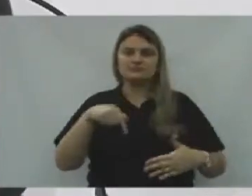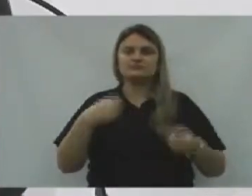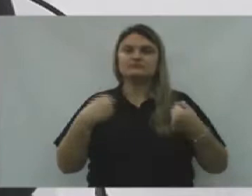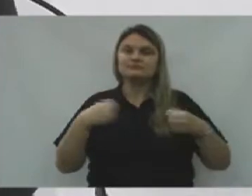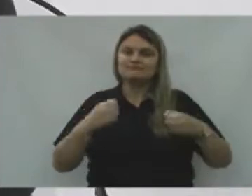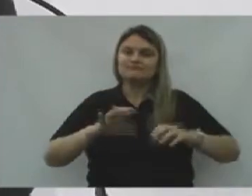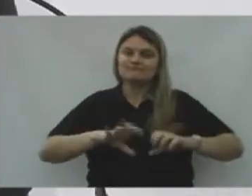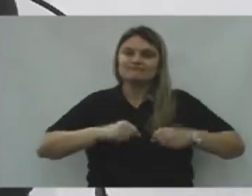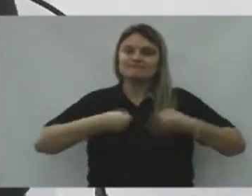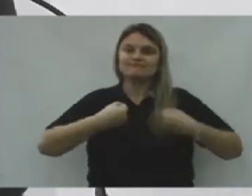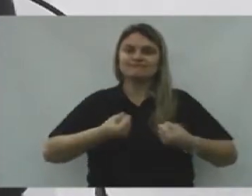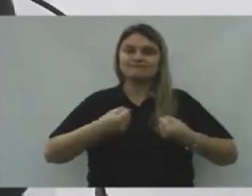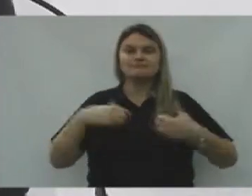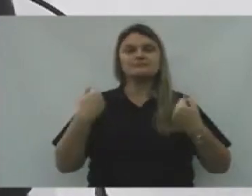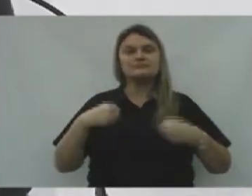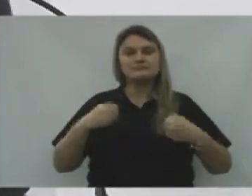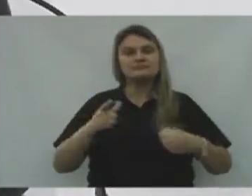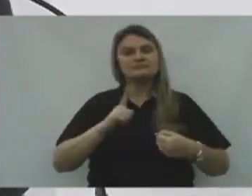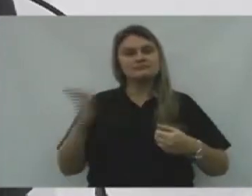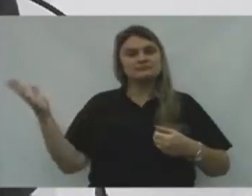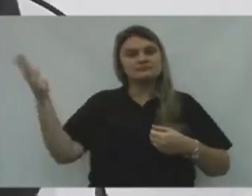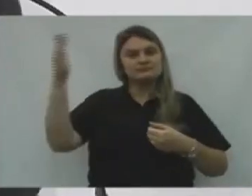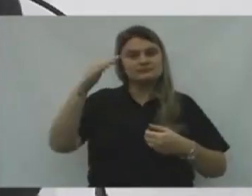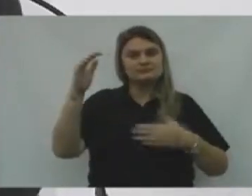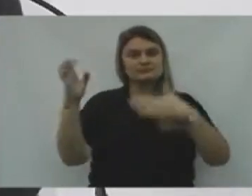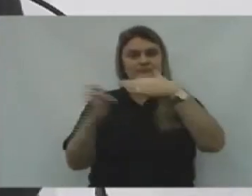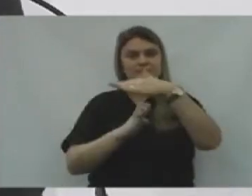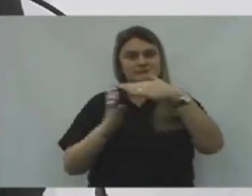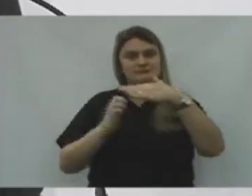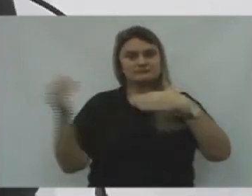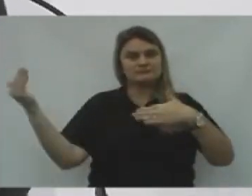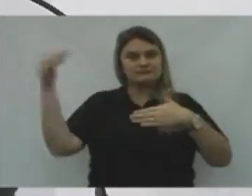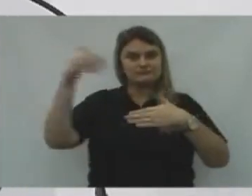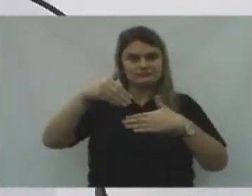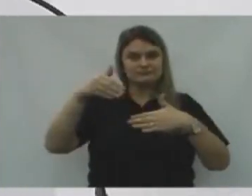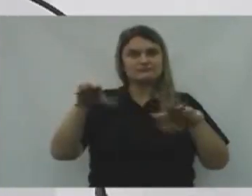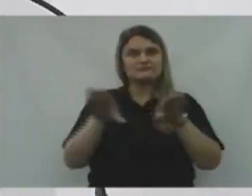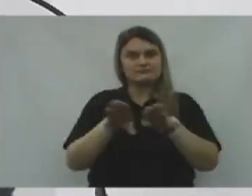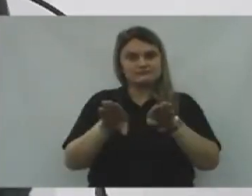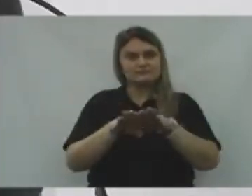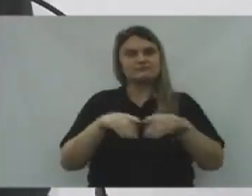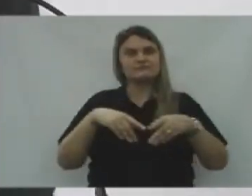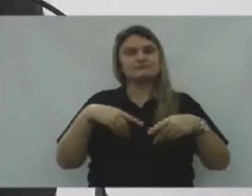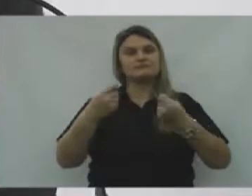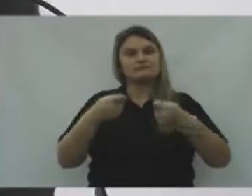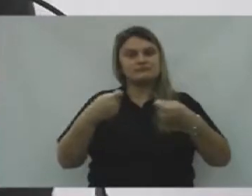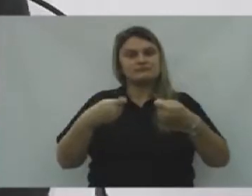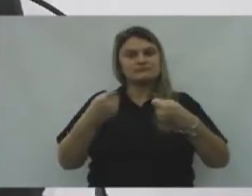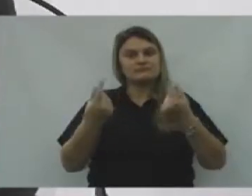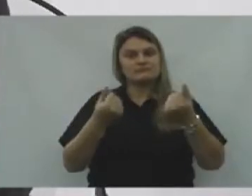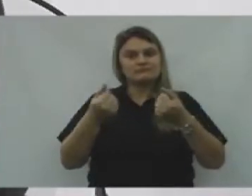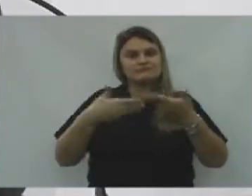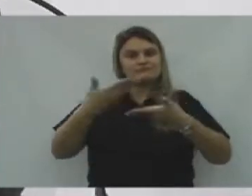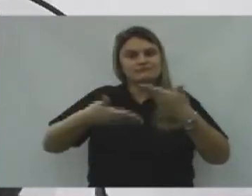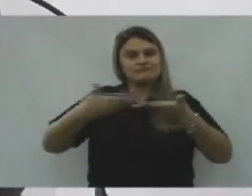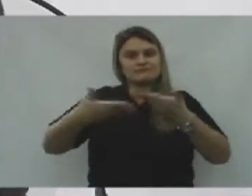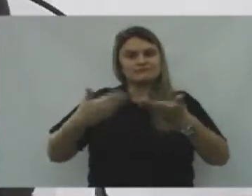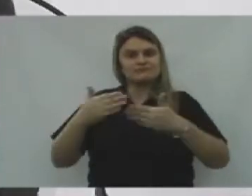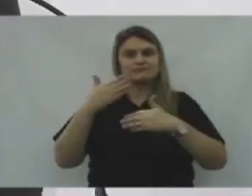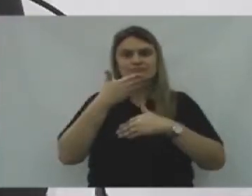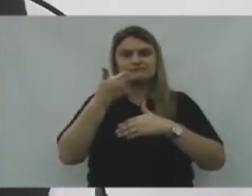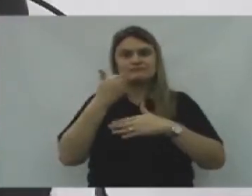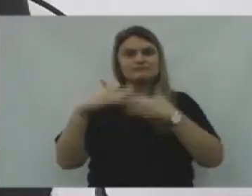Precisam de força, precisamos trazer empresas de fora, Também, para que a nossa economia volte a girar cada vez mais forte.